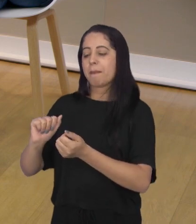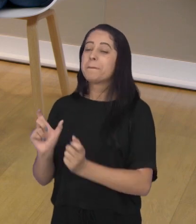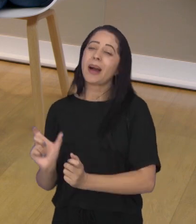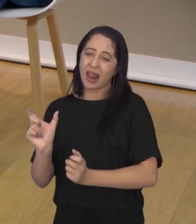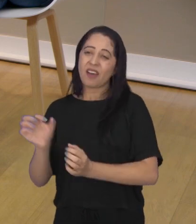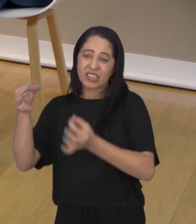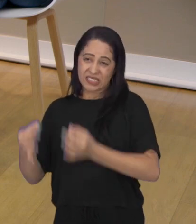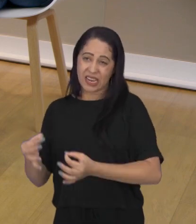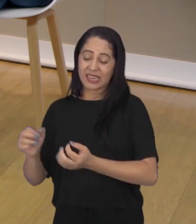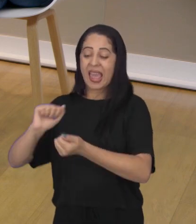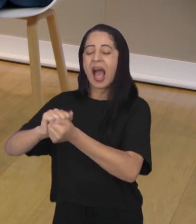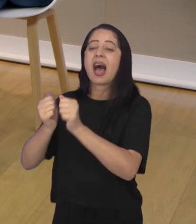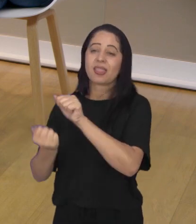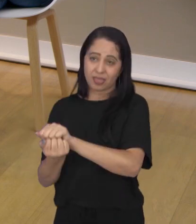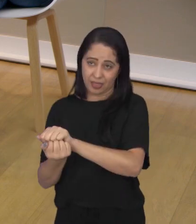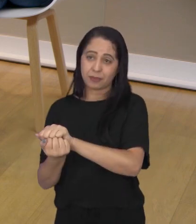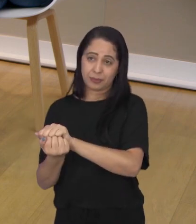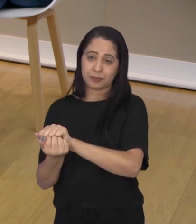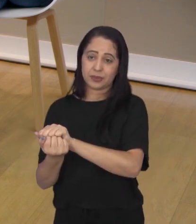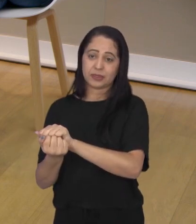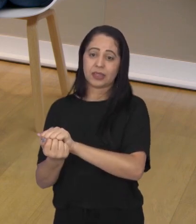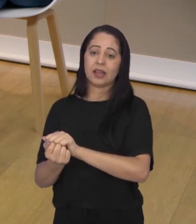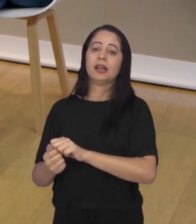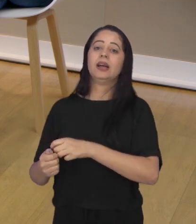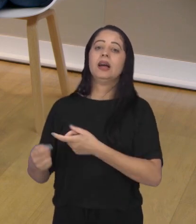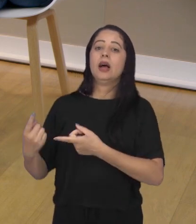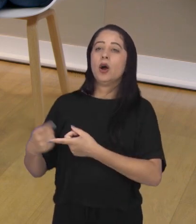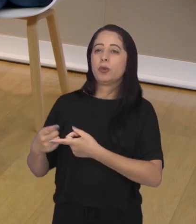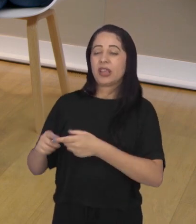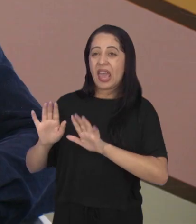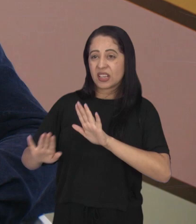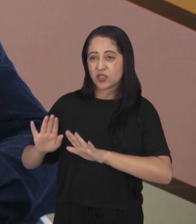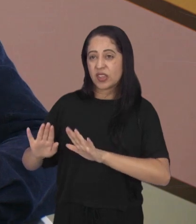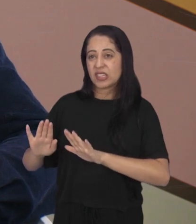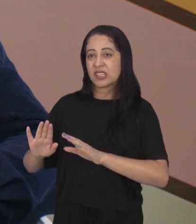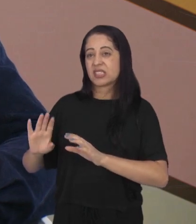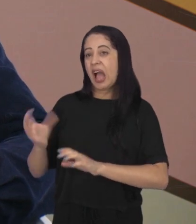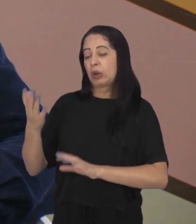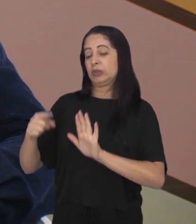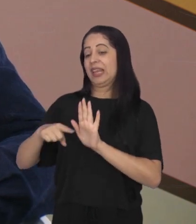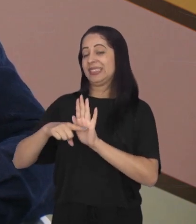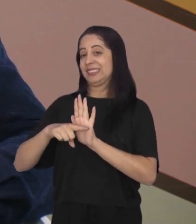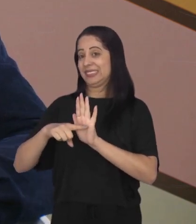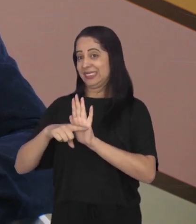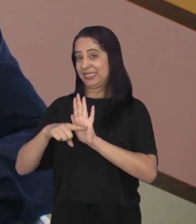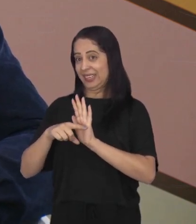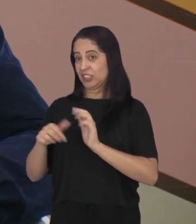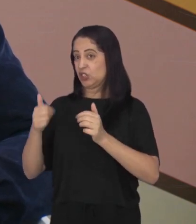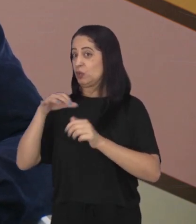melhor. Porque, muitas vezes, nesses casos, o desfecho é um desfecho negativo, né?